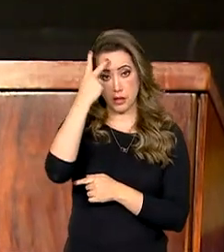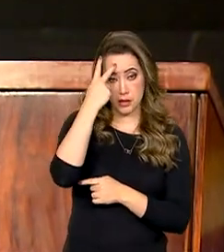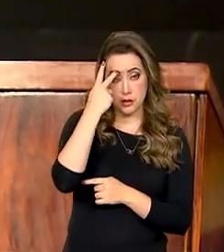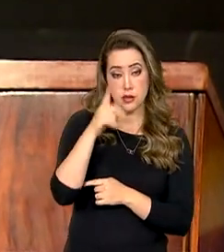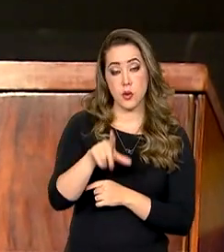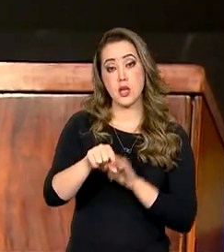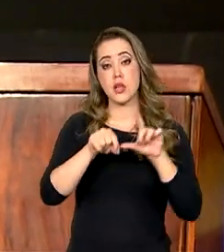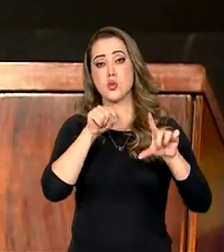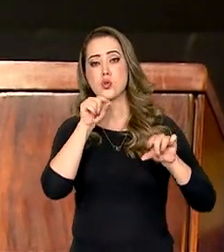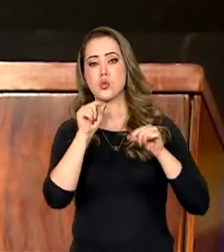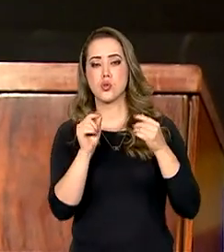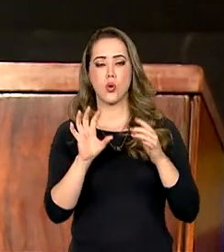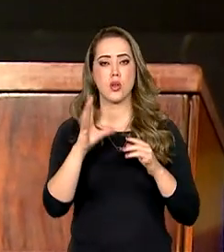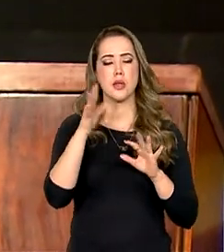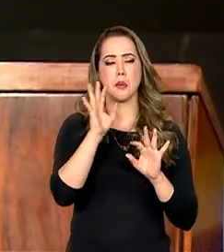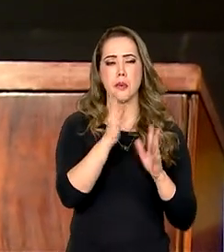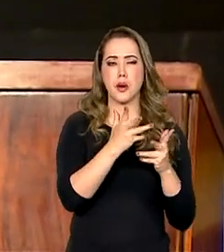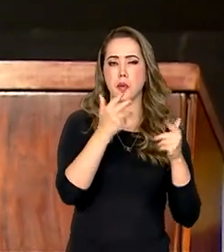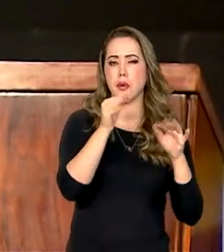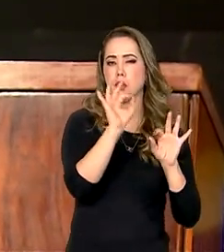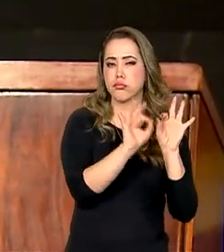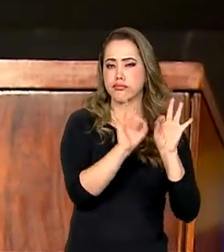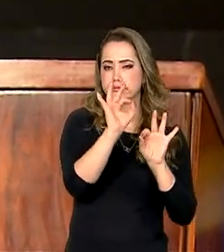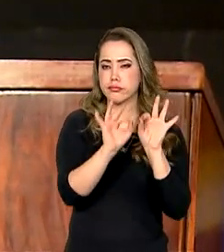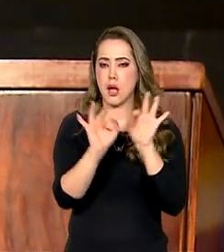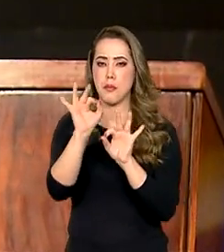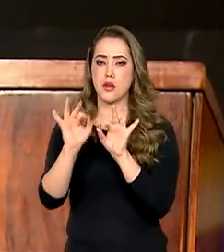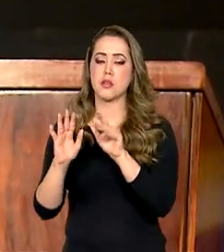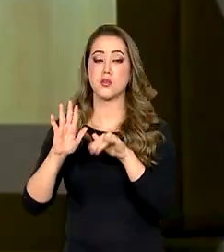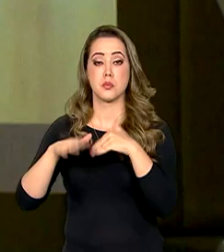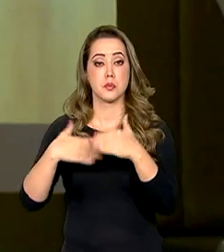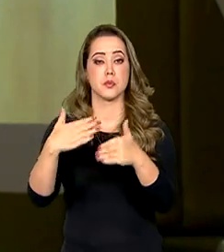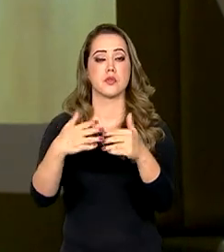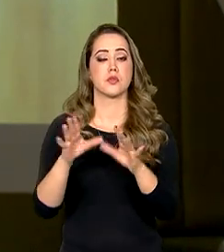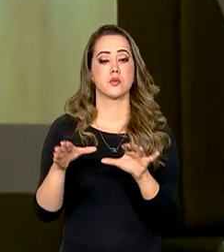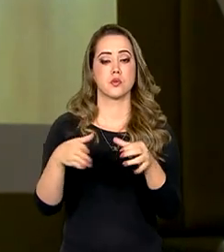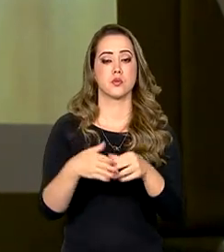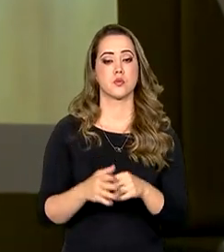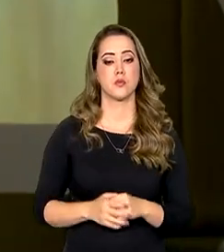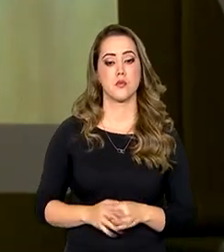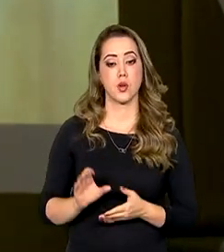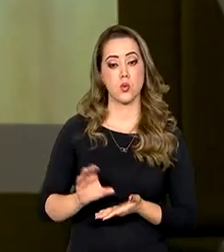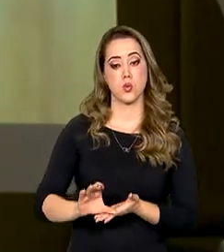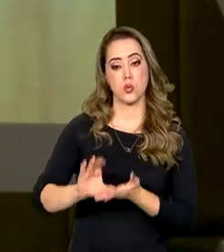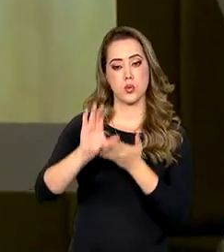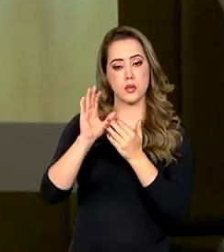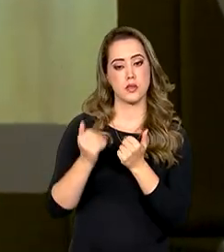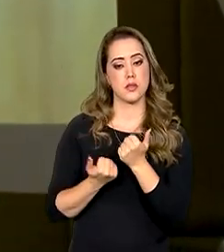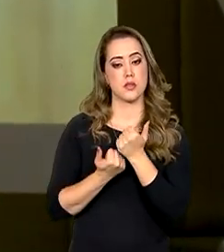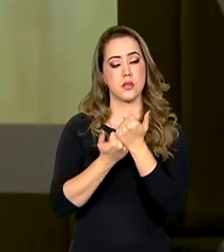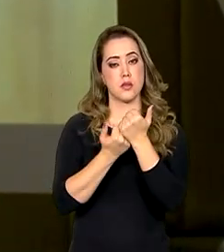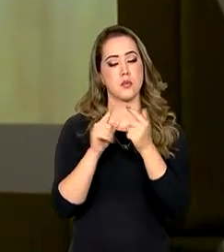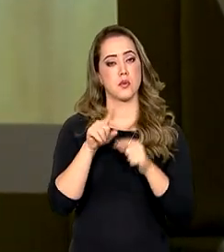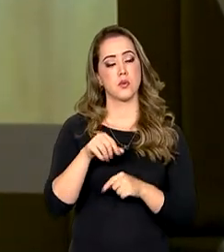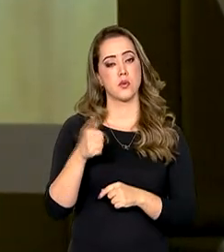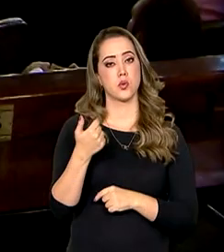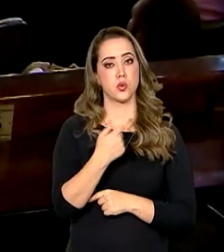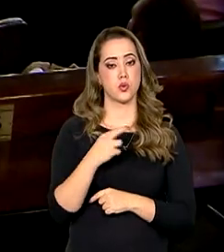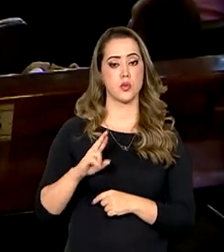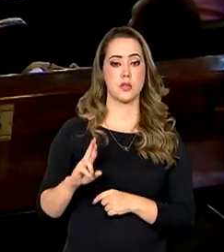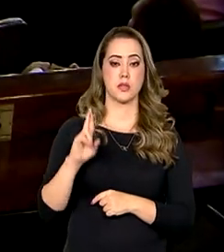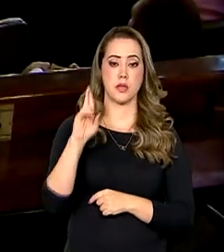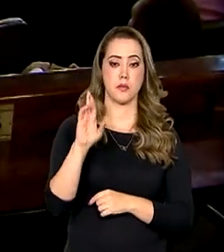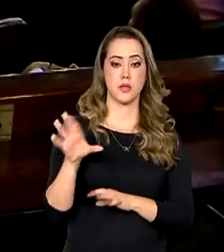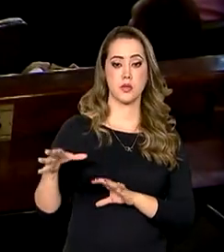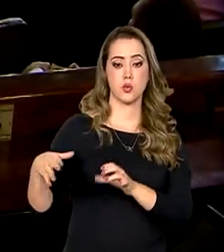desenho regulatório para o pleno desenvolvimento do setor. O Conselho é composto por 12 representantes